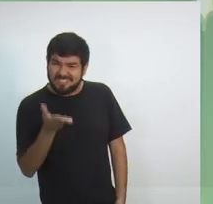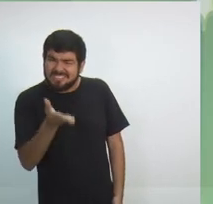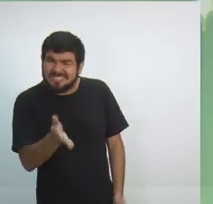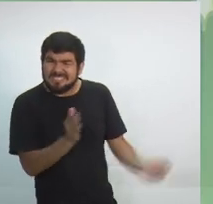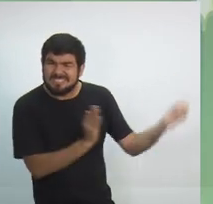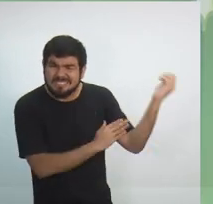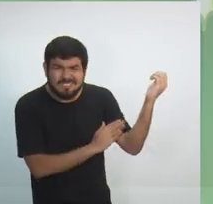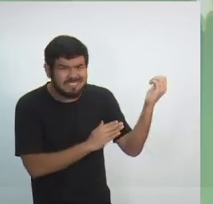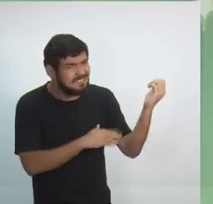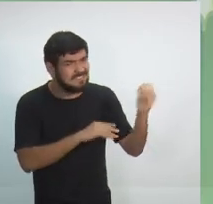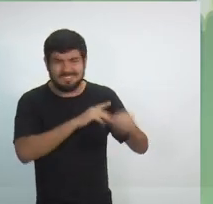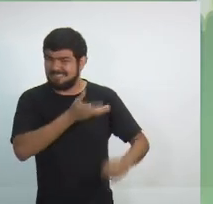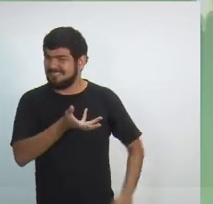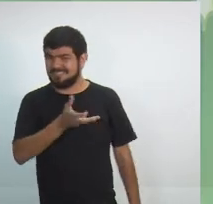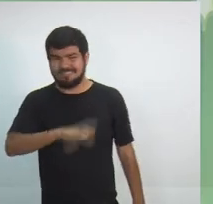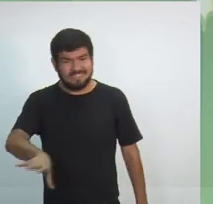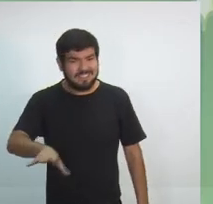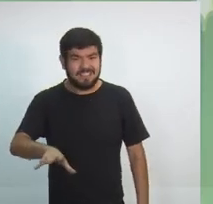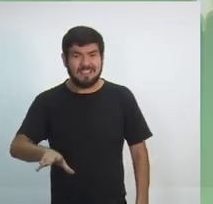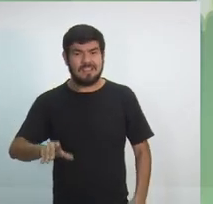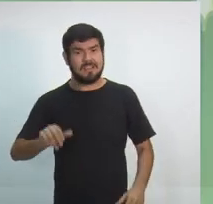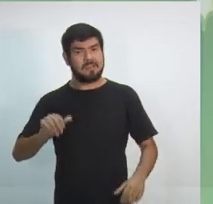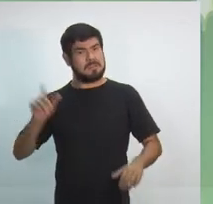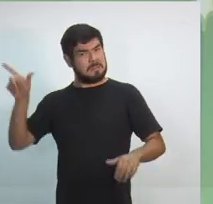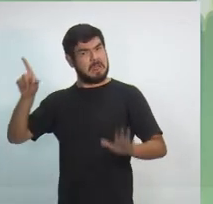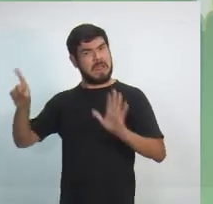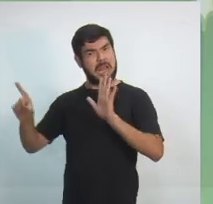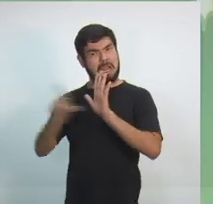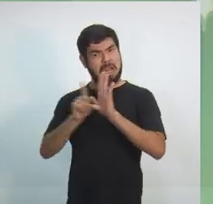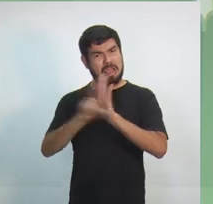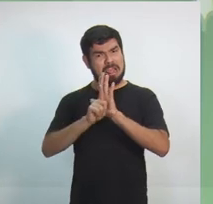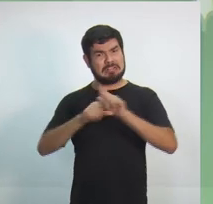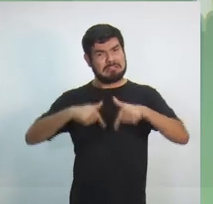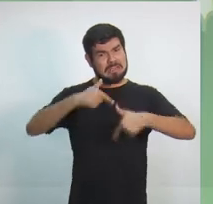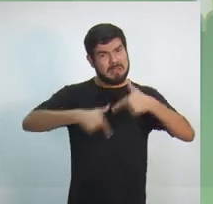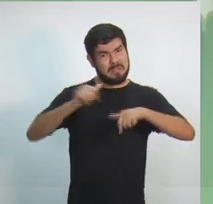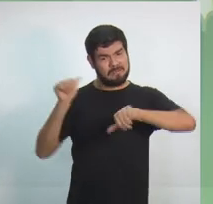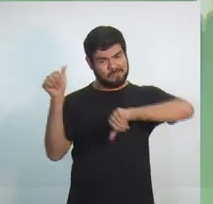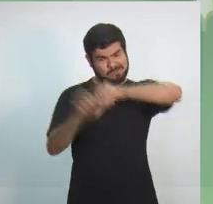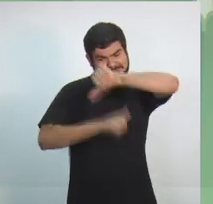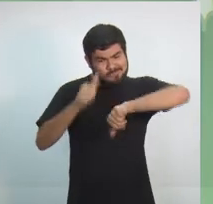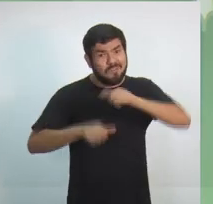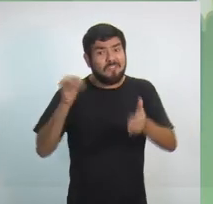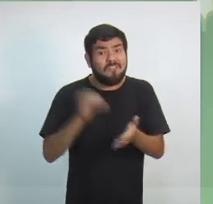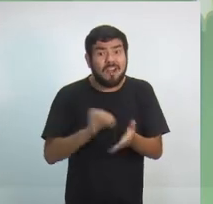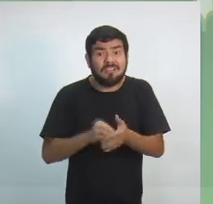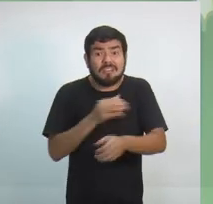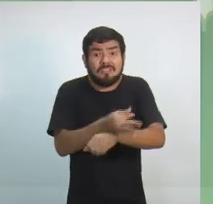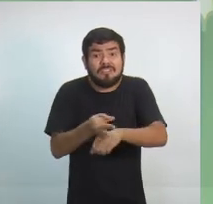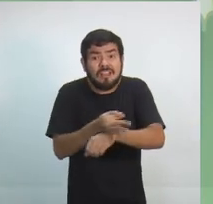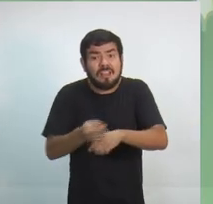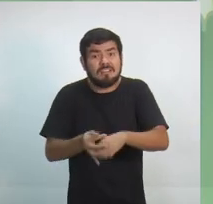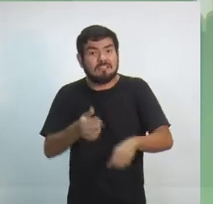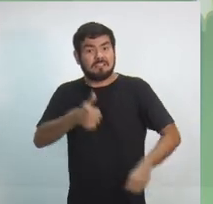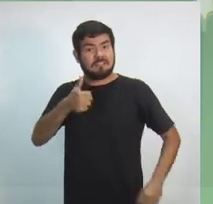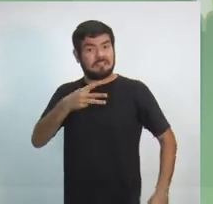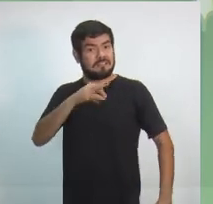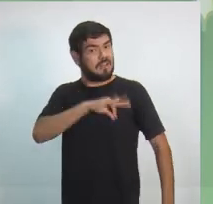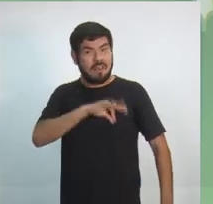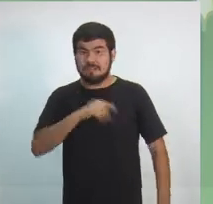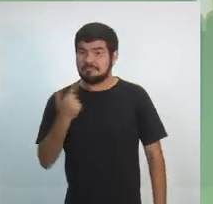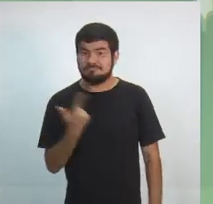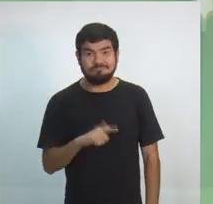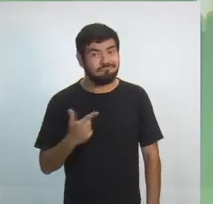reforma trabalhista, o trabalhador não vai ter mais férias nem 13º salário. Nós queremos investir no turismo comunitário.